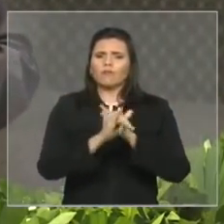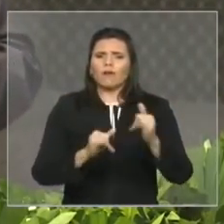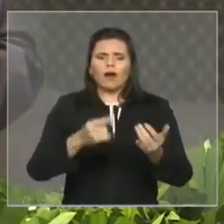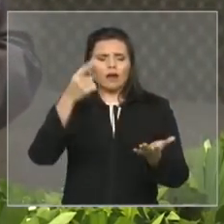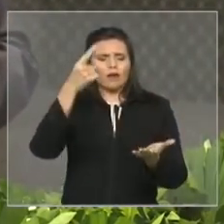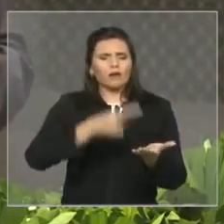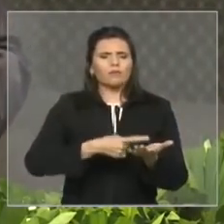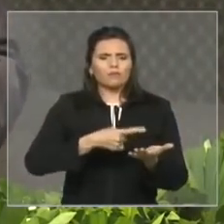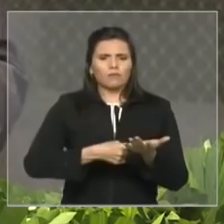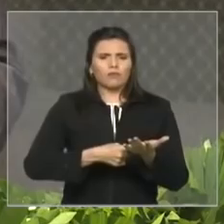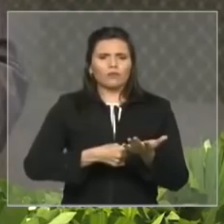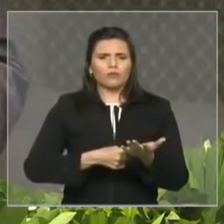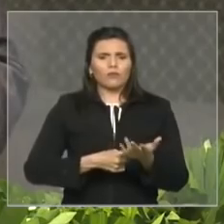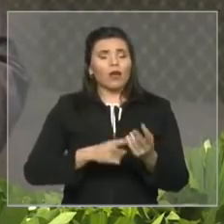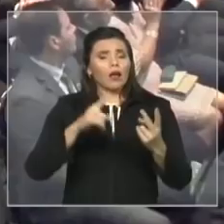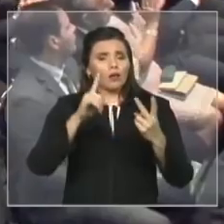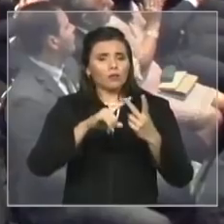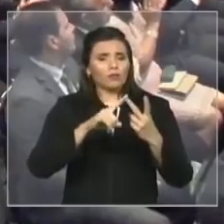e cidadãs maranhenses.